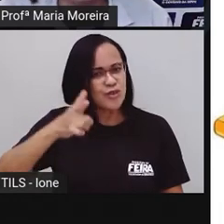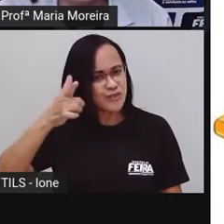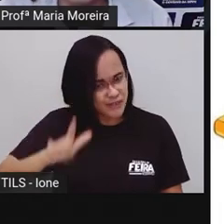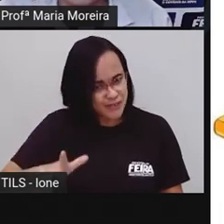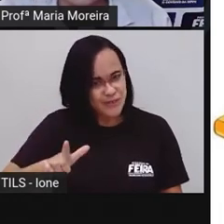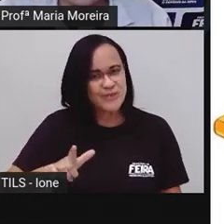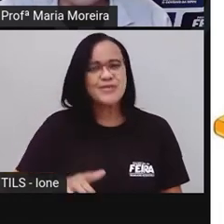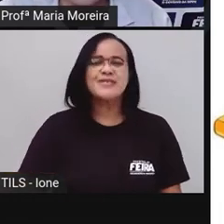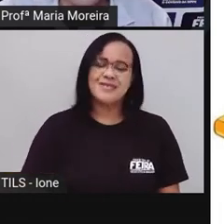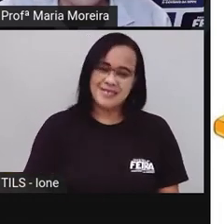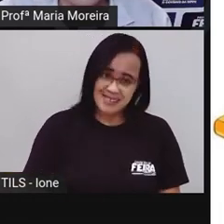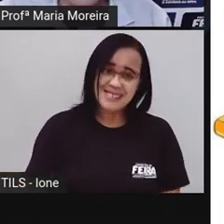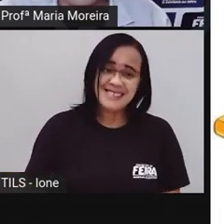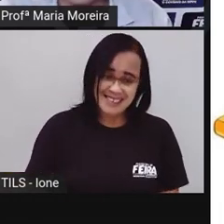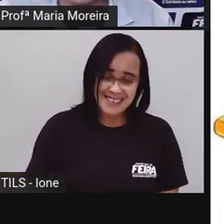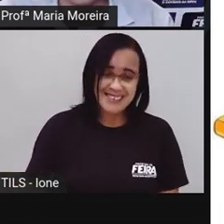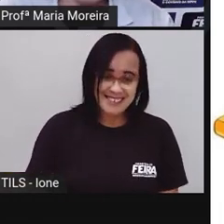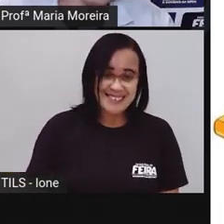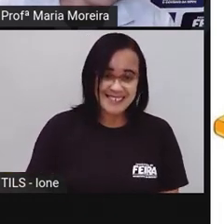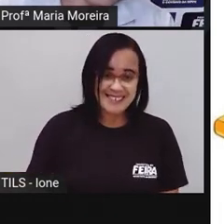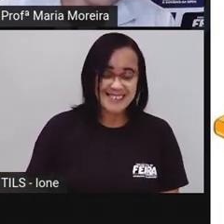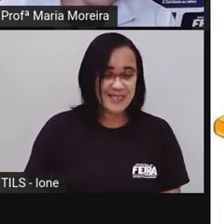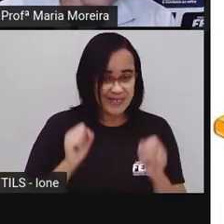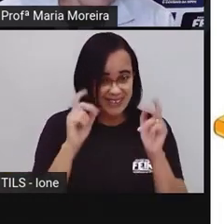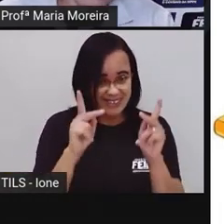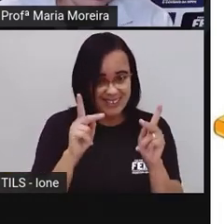mais vezes isso aí. Tá?